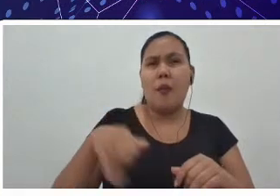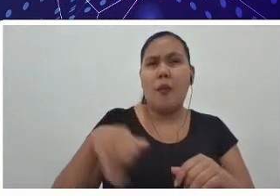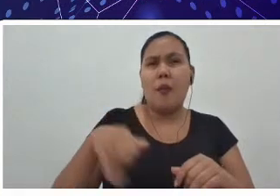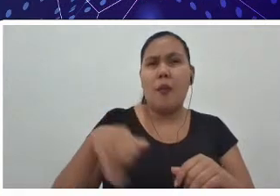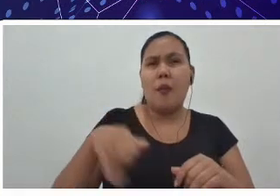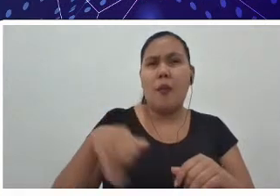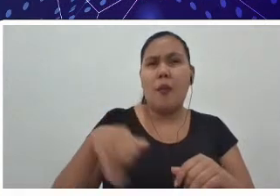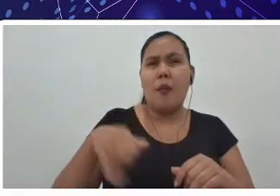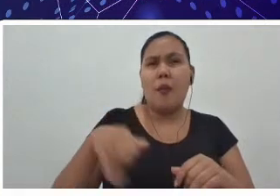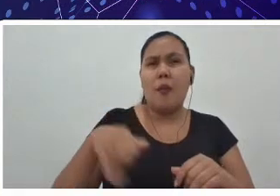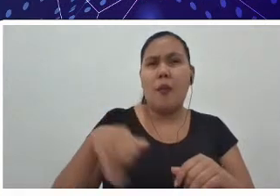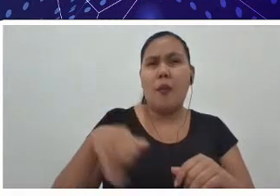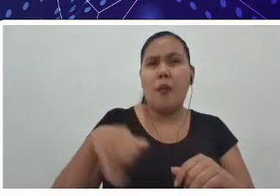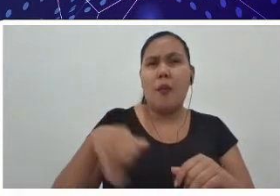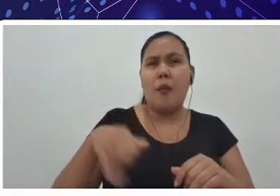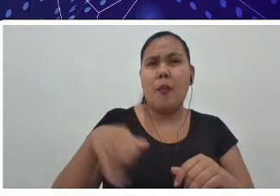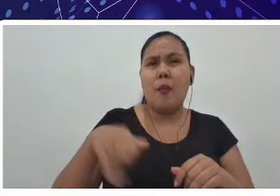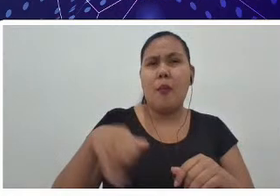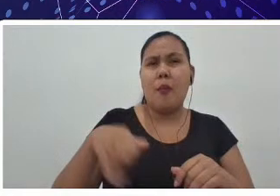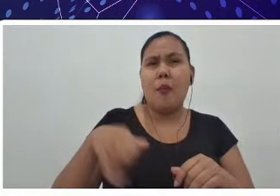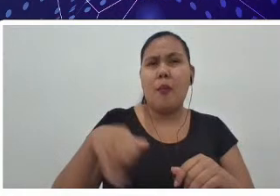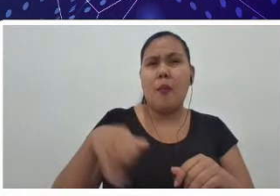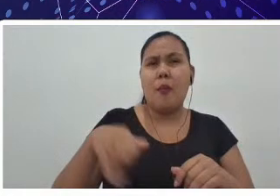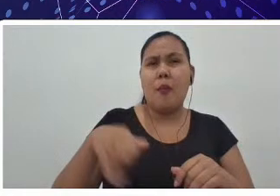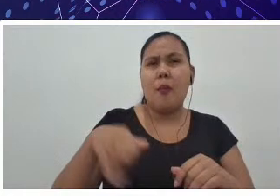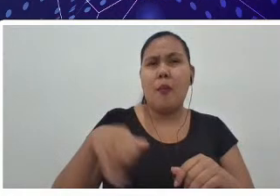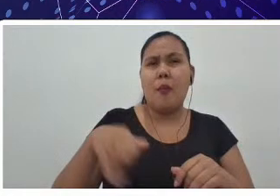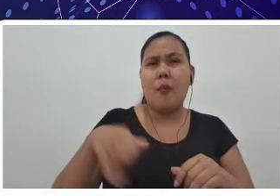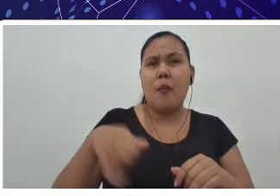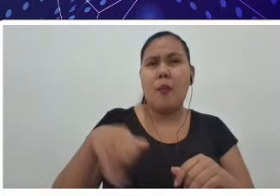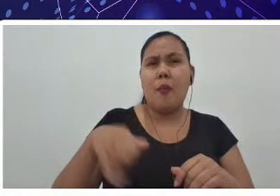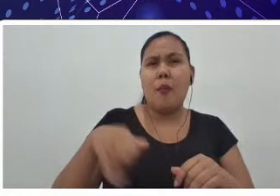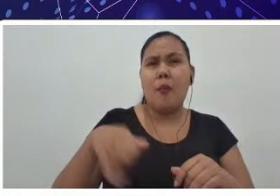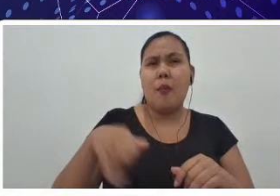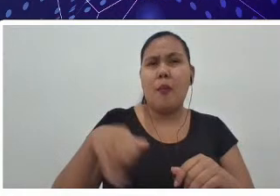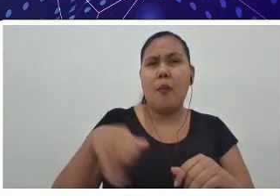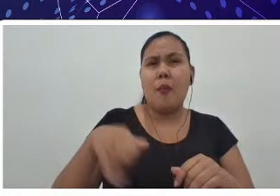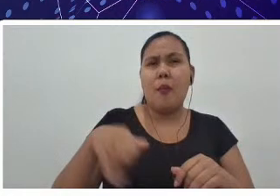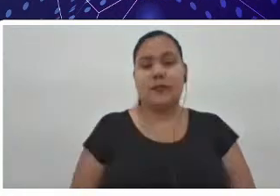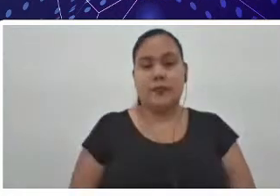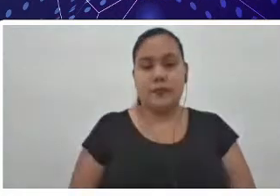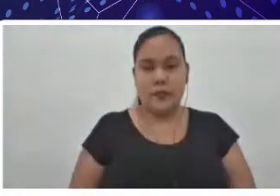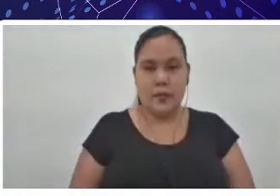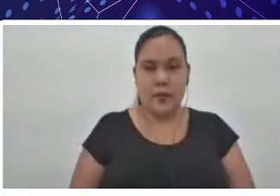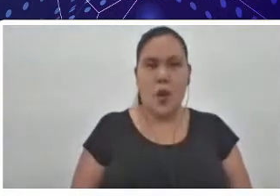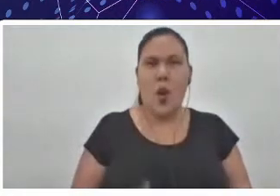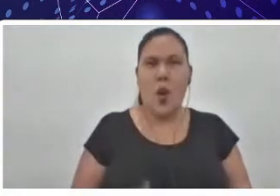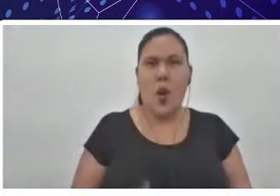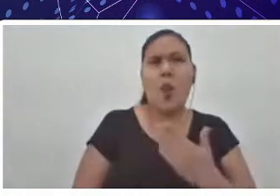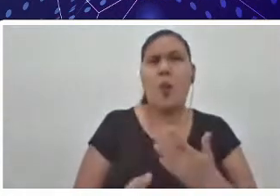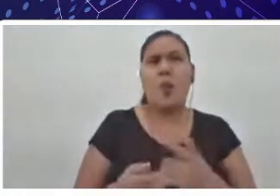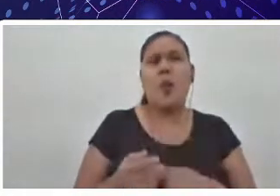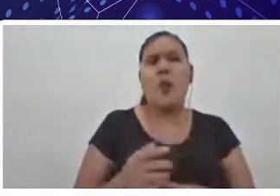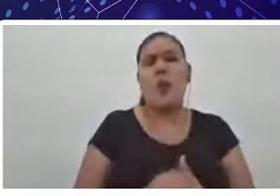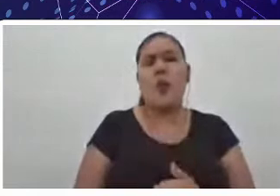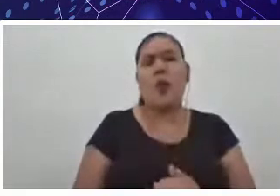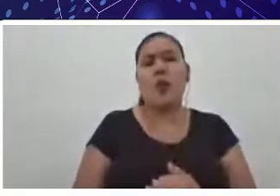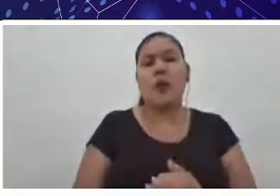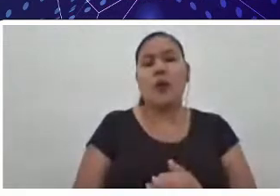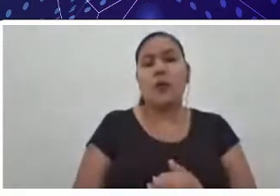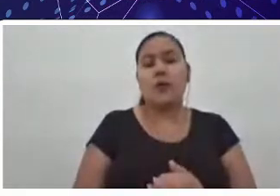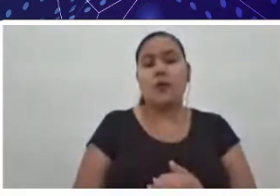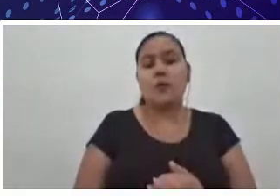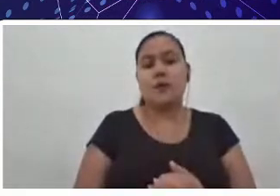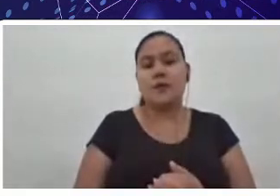vão vir para conhecer pessoas, professores incríveis, palestrantes, o agro em si,